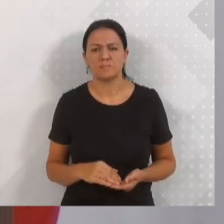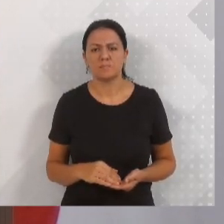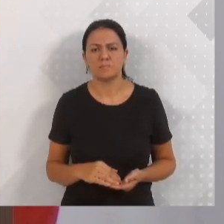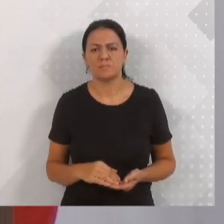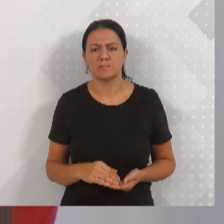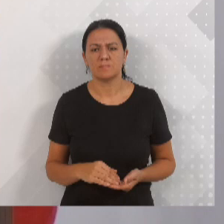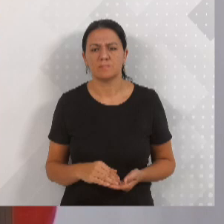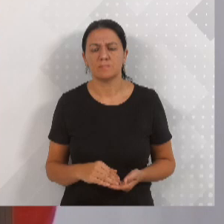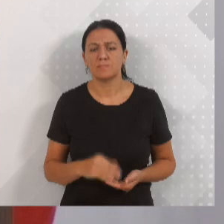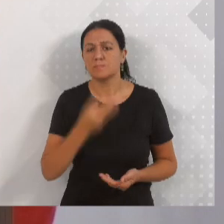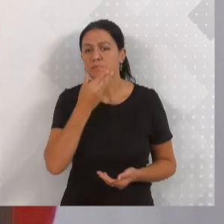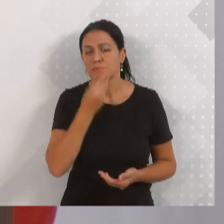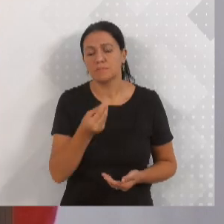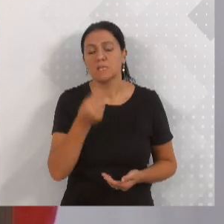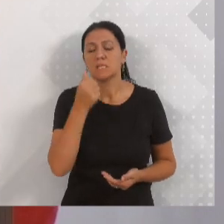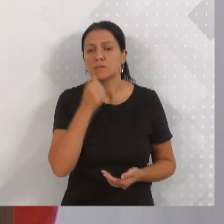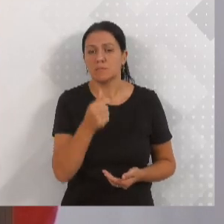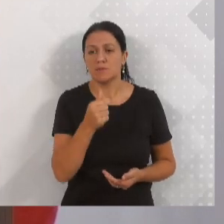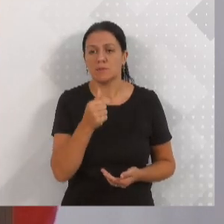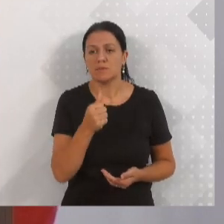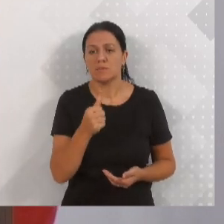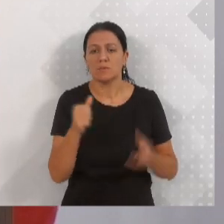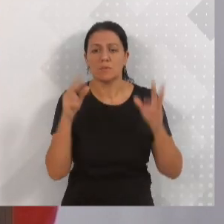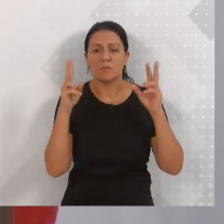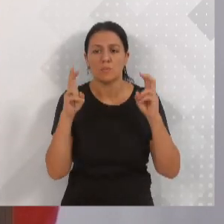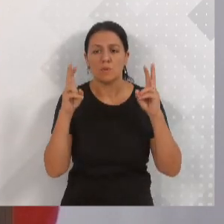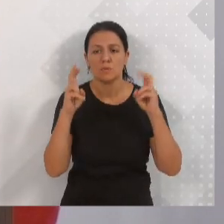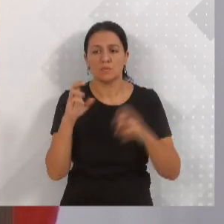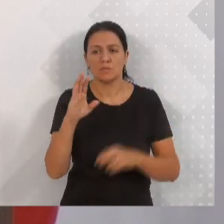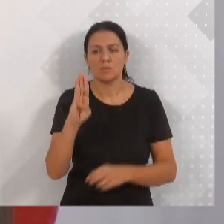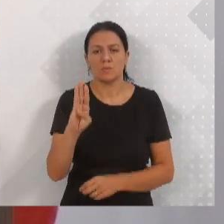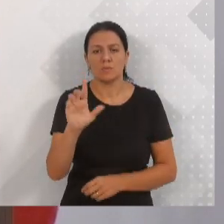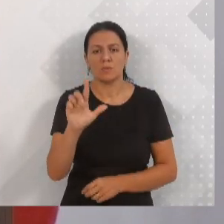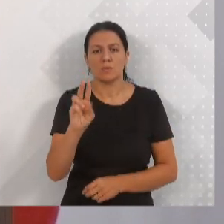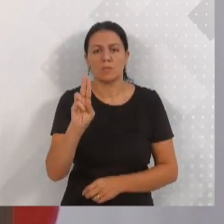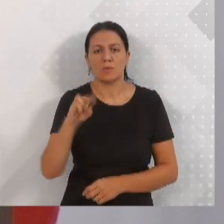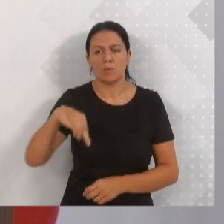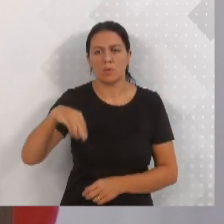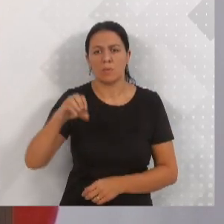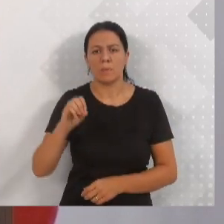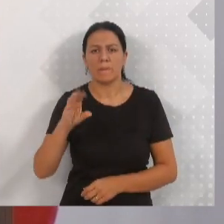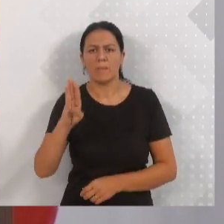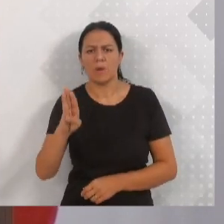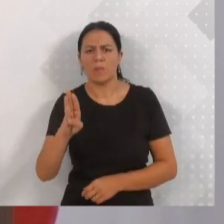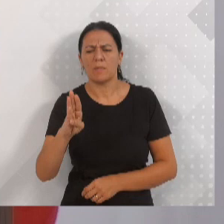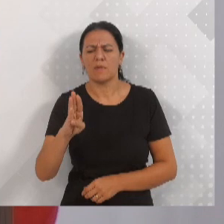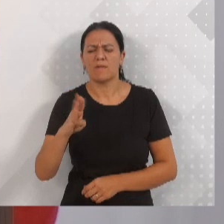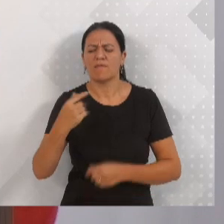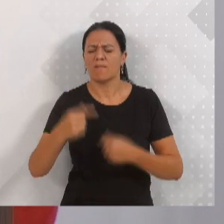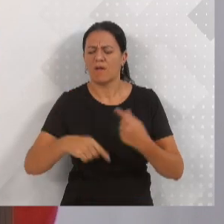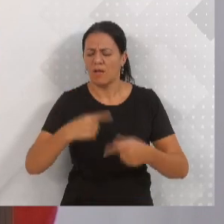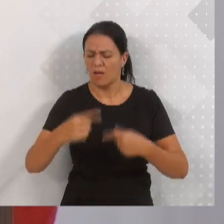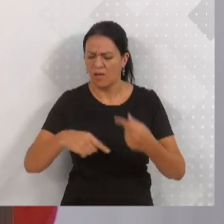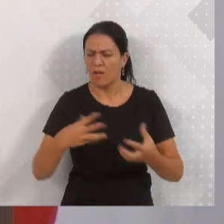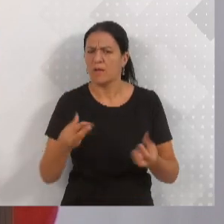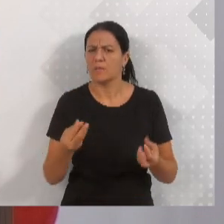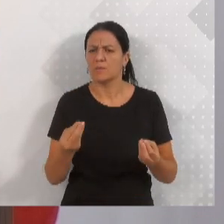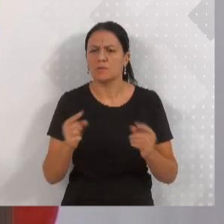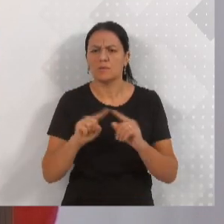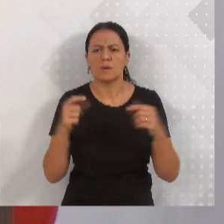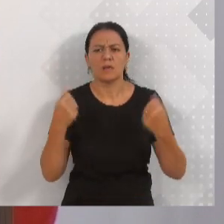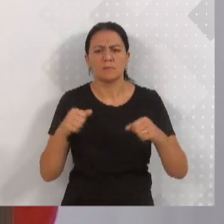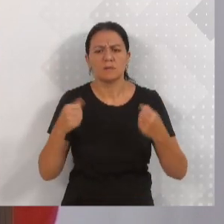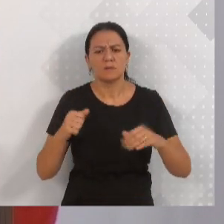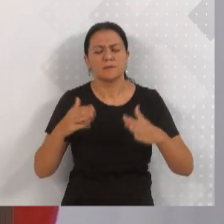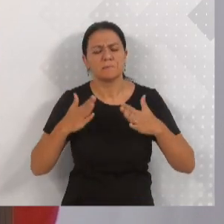Senhoras, senhores, o assunto Blumenau vai render muito aqui nesta Casa. Porém, nós temos que ter aí o discernimento, a